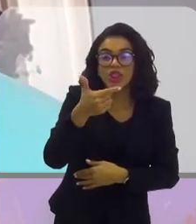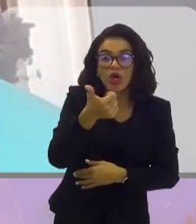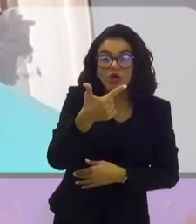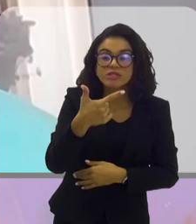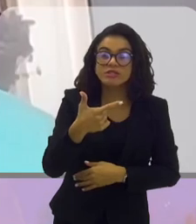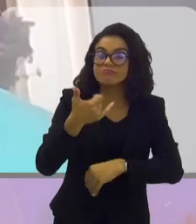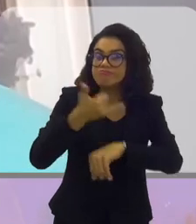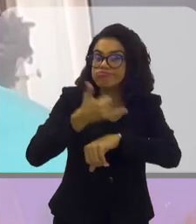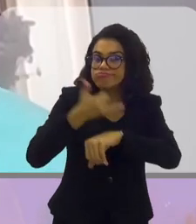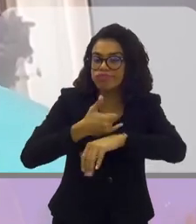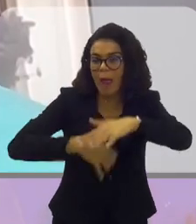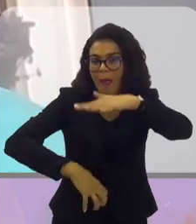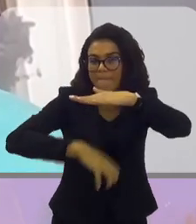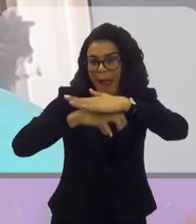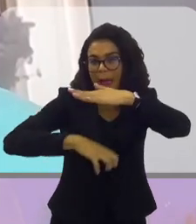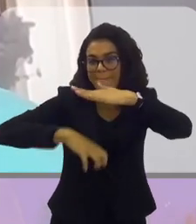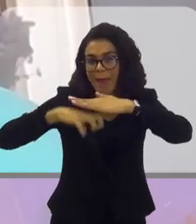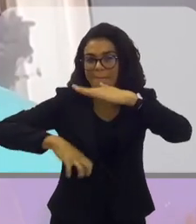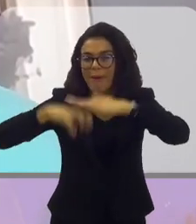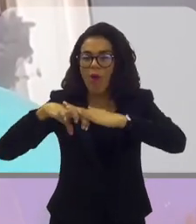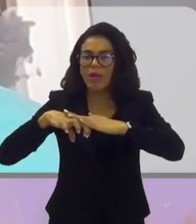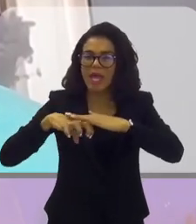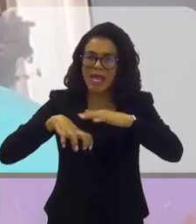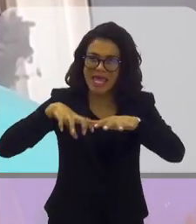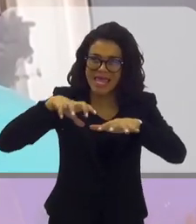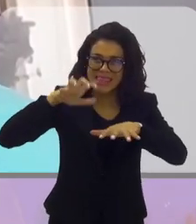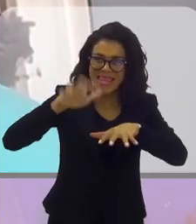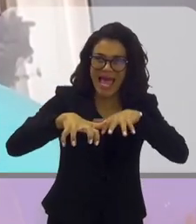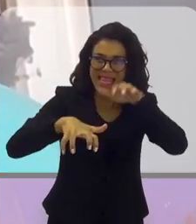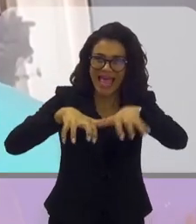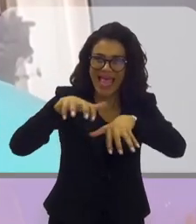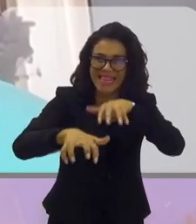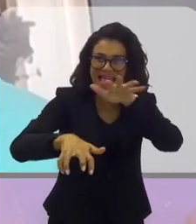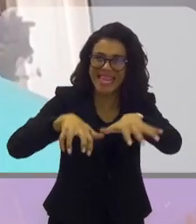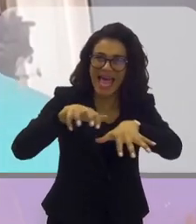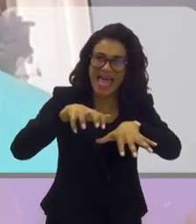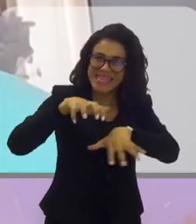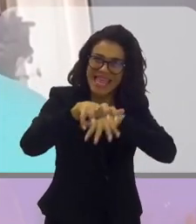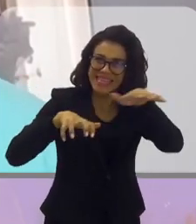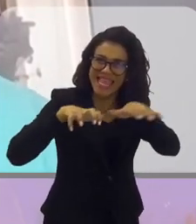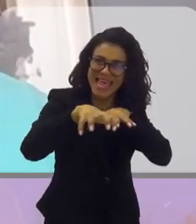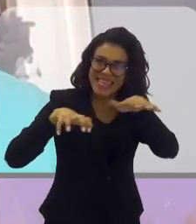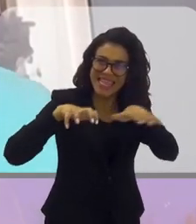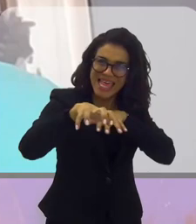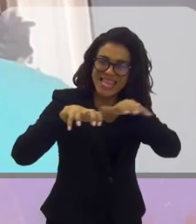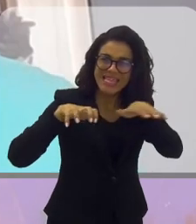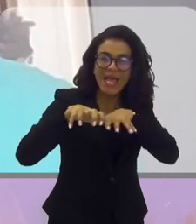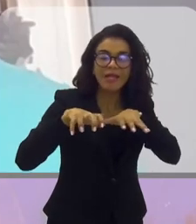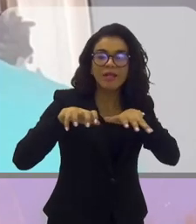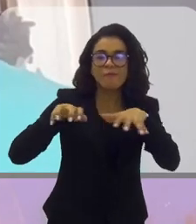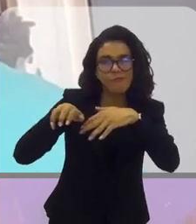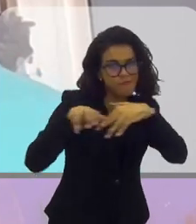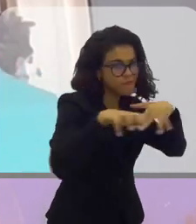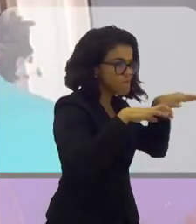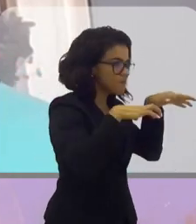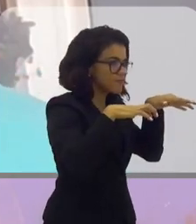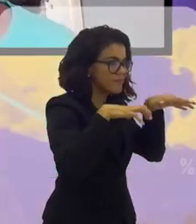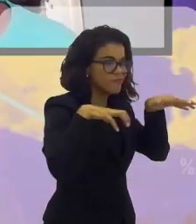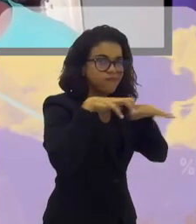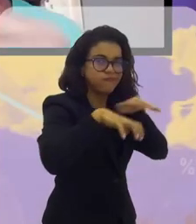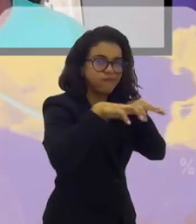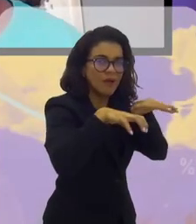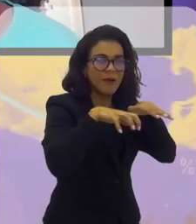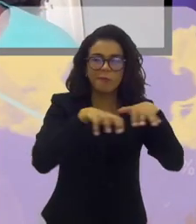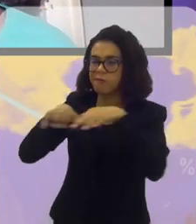podem ser de alumínio. Isso confere ao atleta maior poder de tração e maior firmeza quando ele tem que mudar de direção, ok?